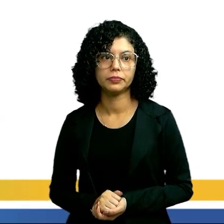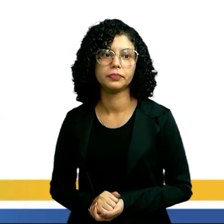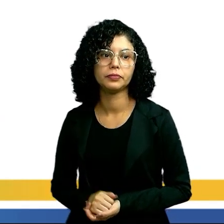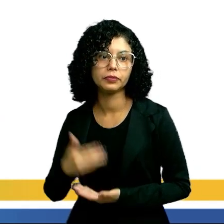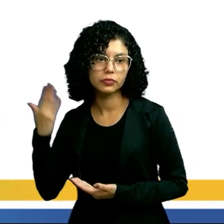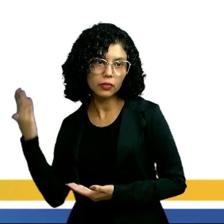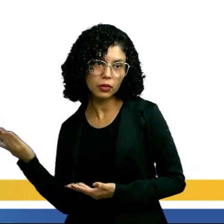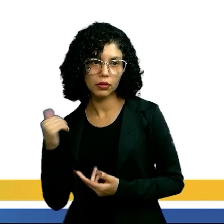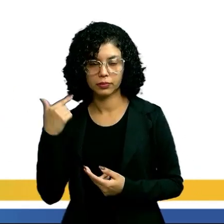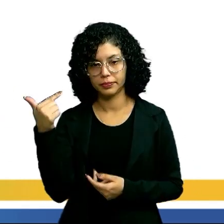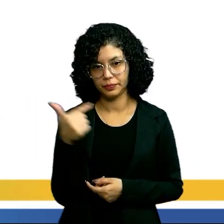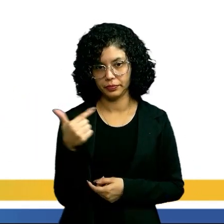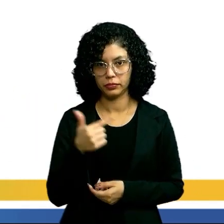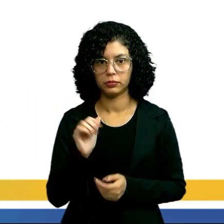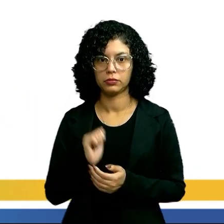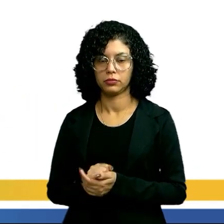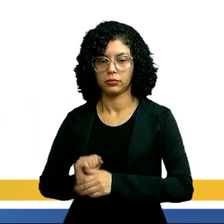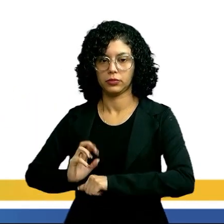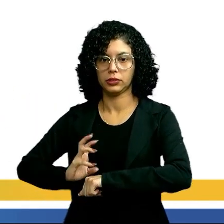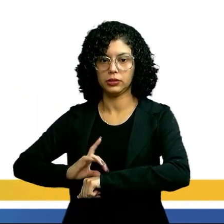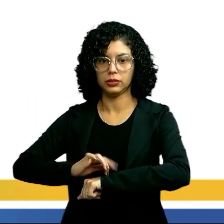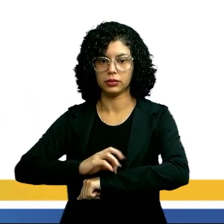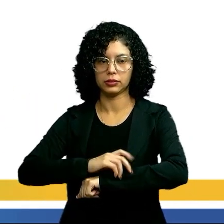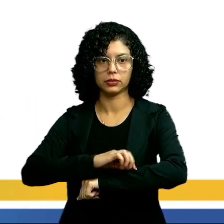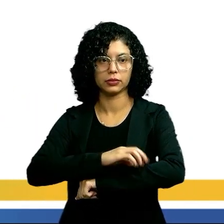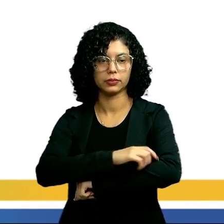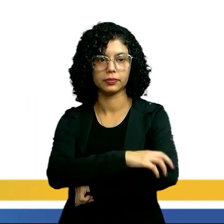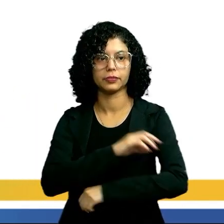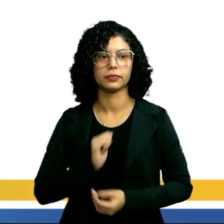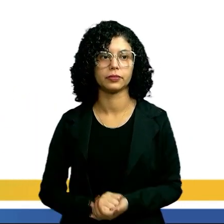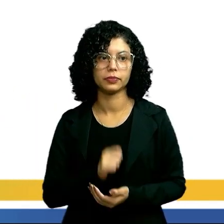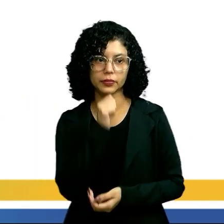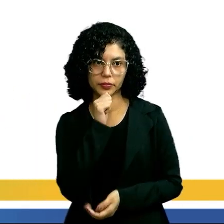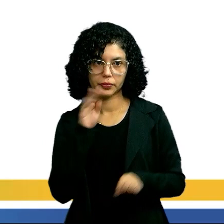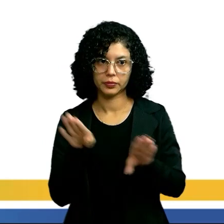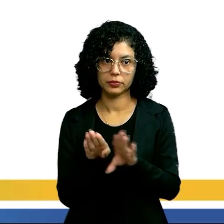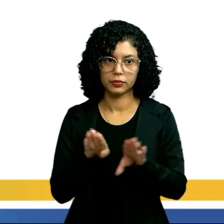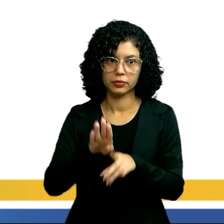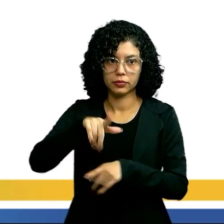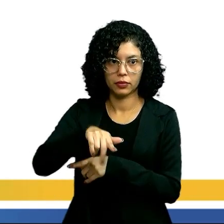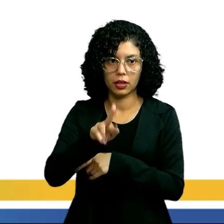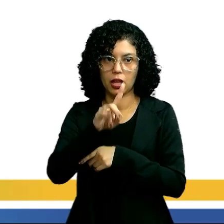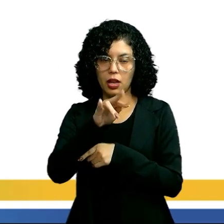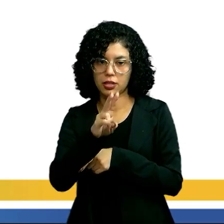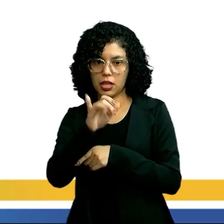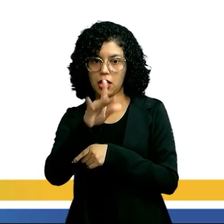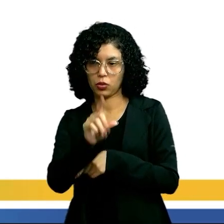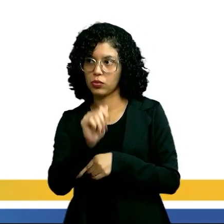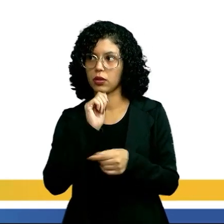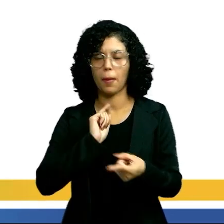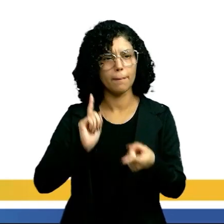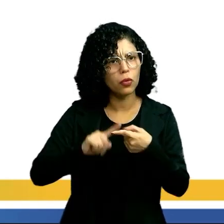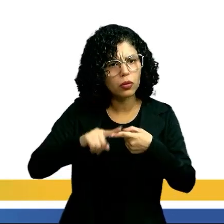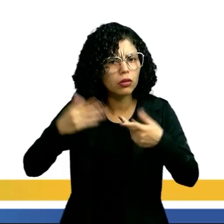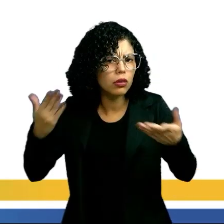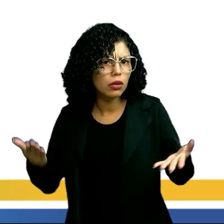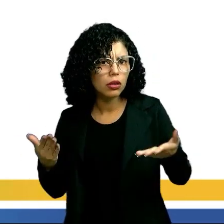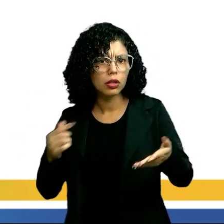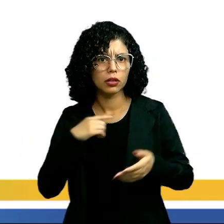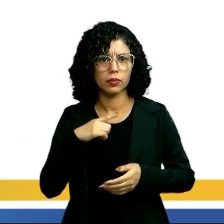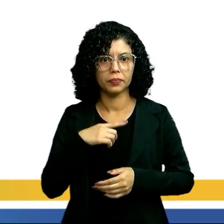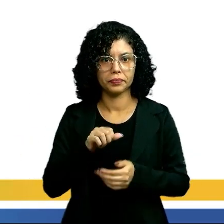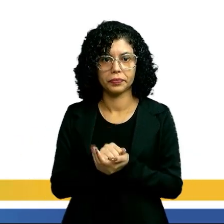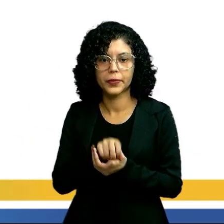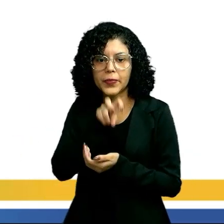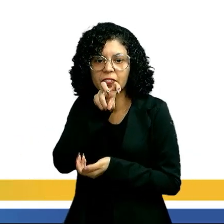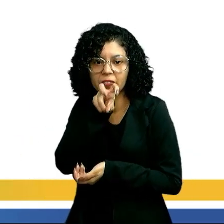Seguida aqui, a segunda classe é conhecida como aracnídeos. Também chamado de quelicerados. Por que quelicerados? Porque ele tem essas